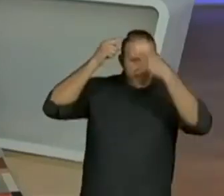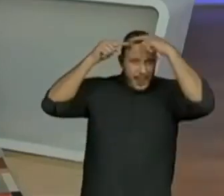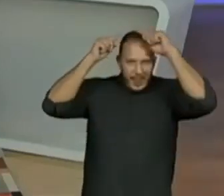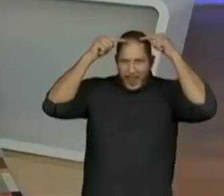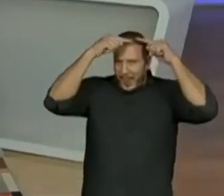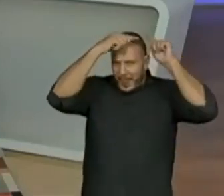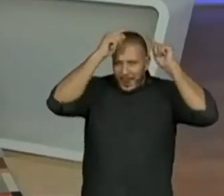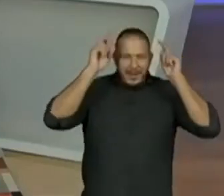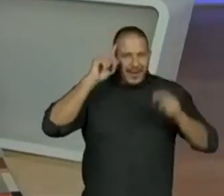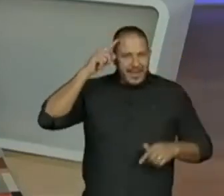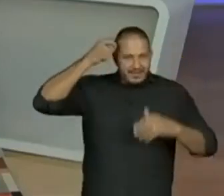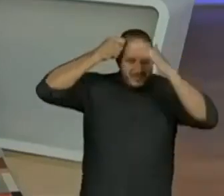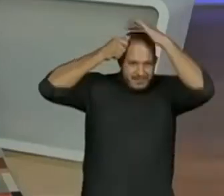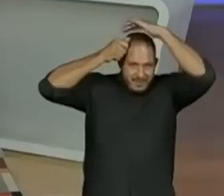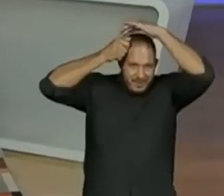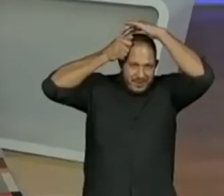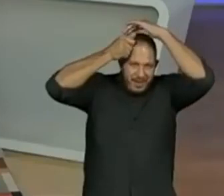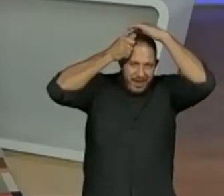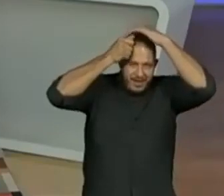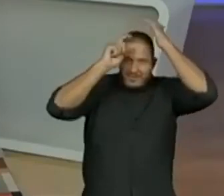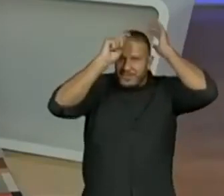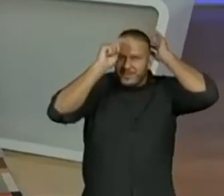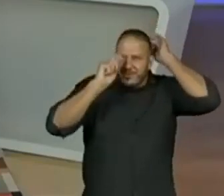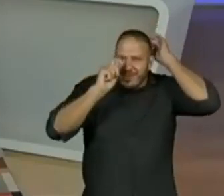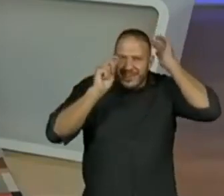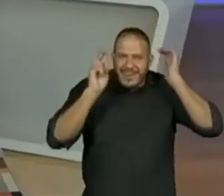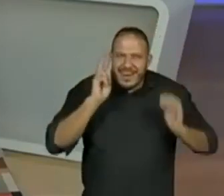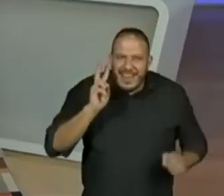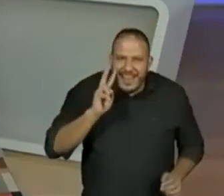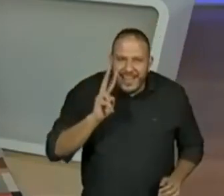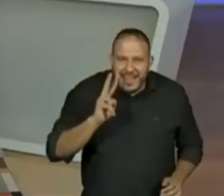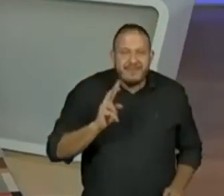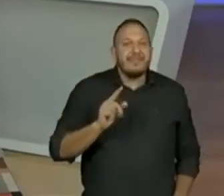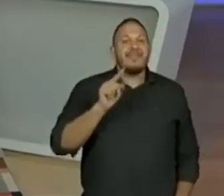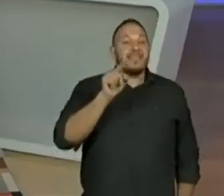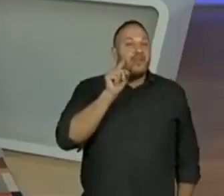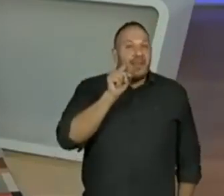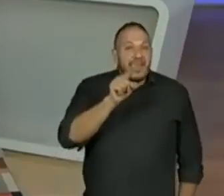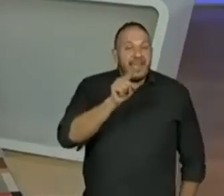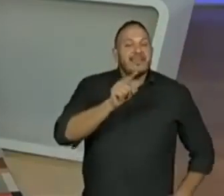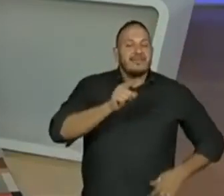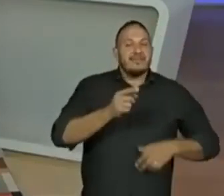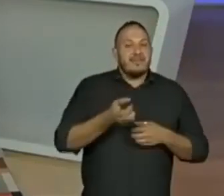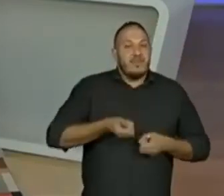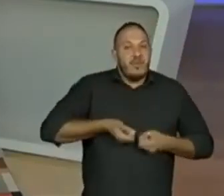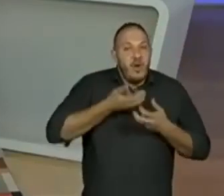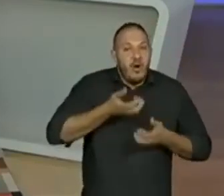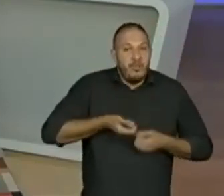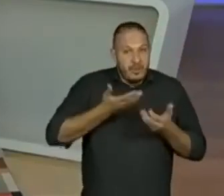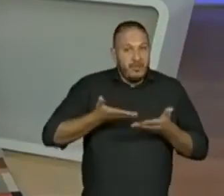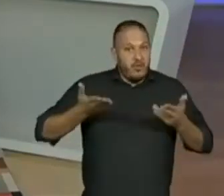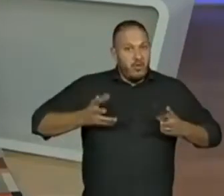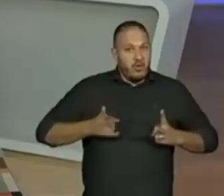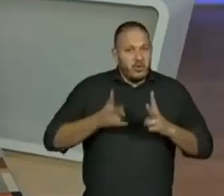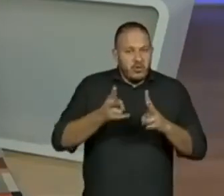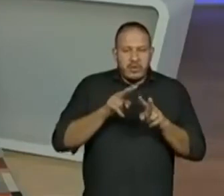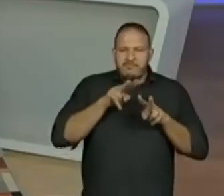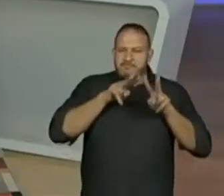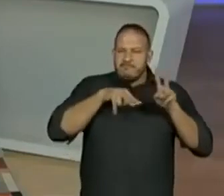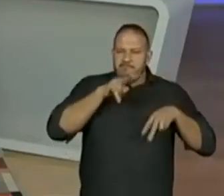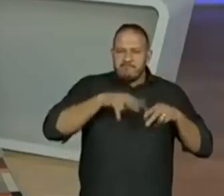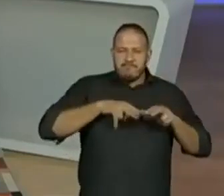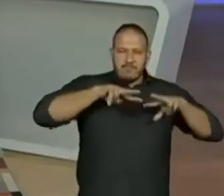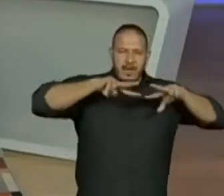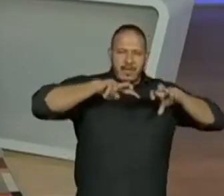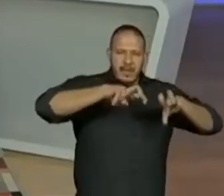debaixo do boné? É este ponto em que eu parei. Nós vamos continuar analisando este